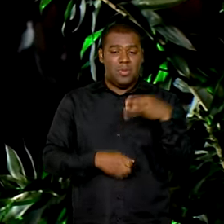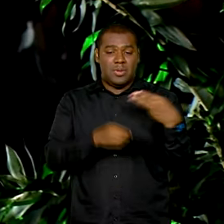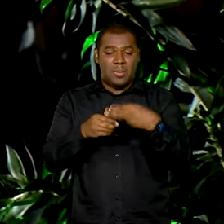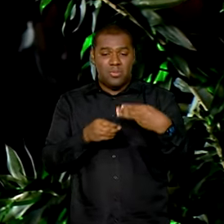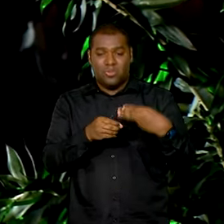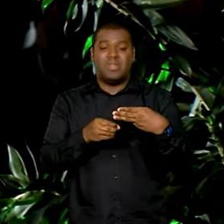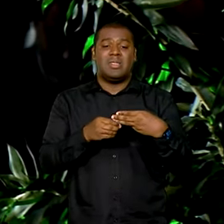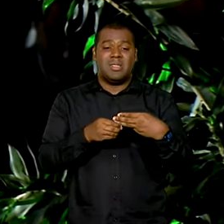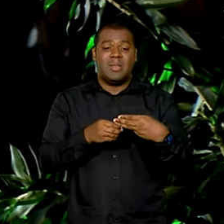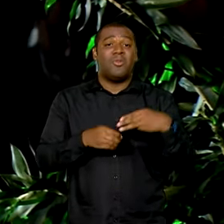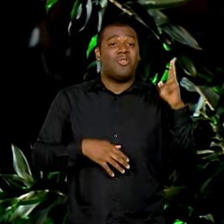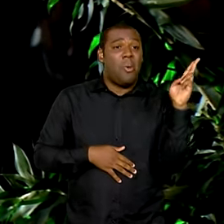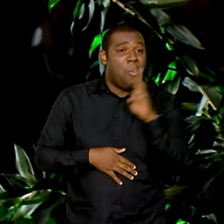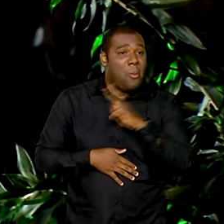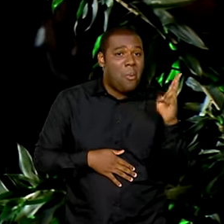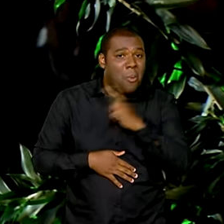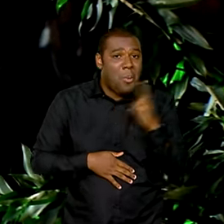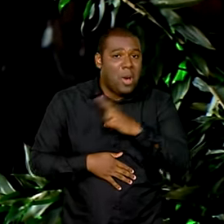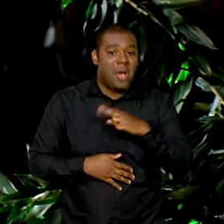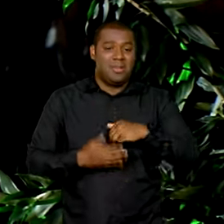momento tiveram situação de emergência.